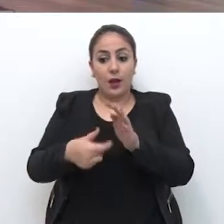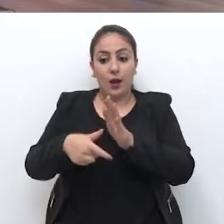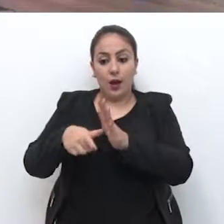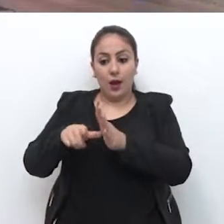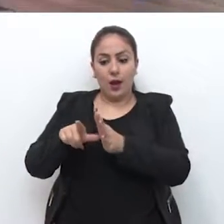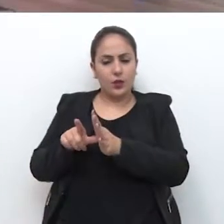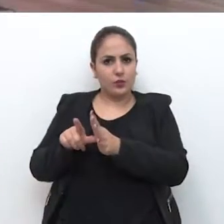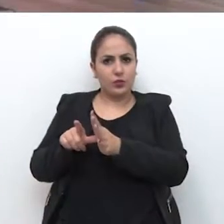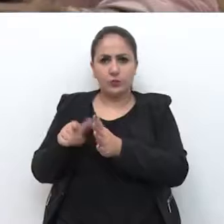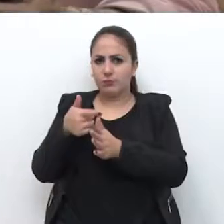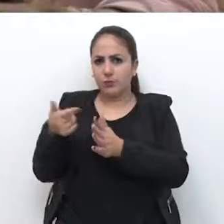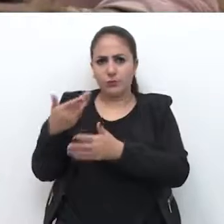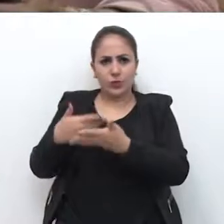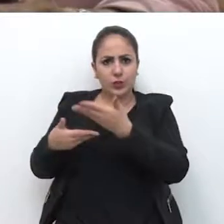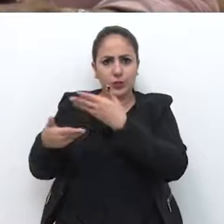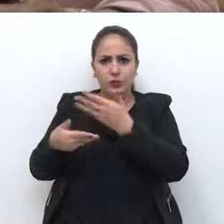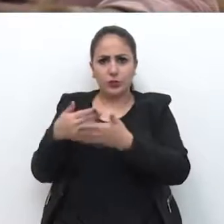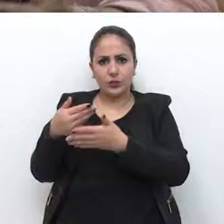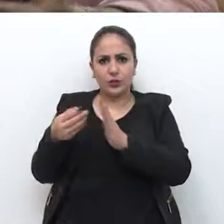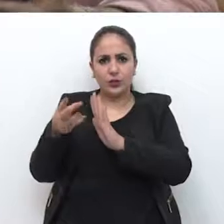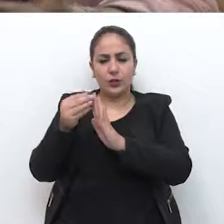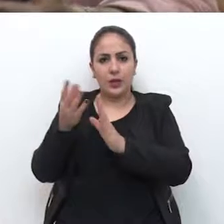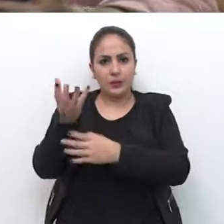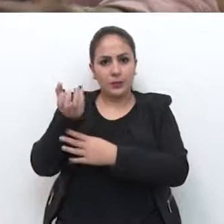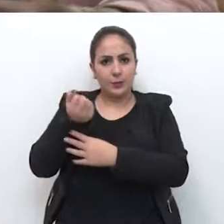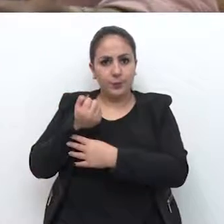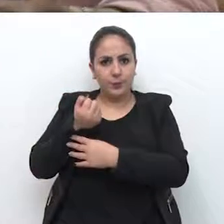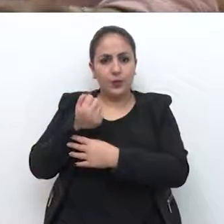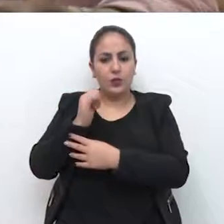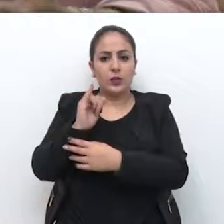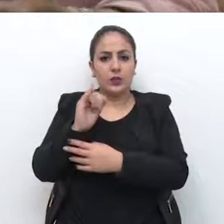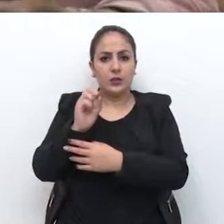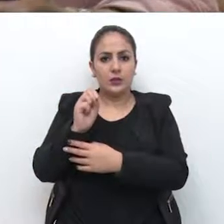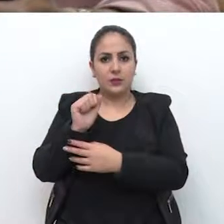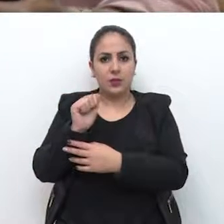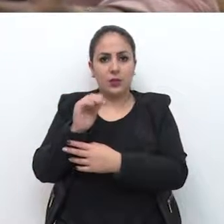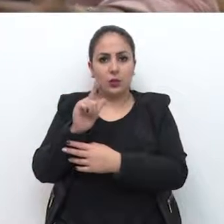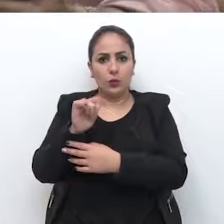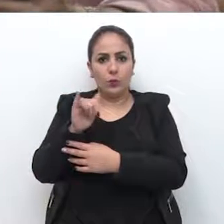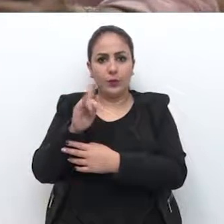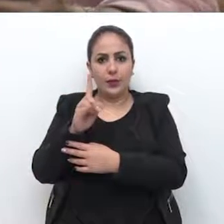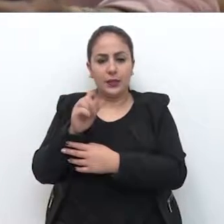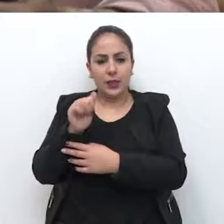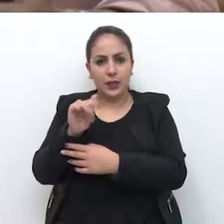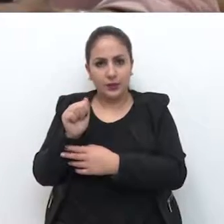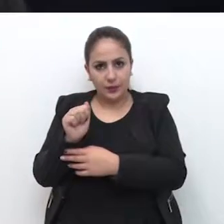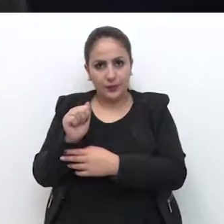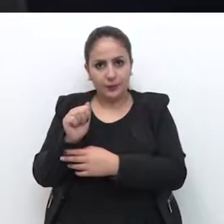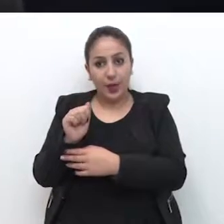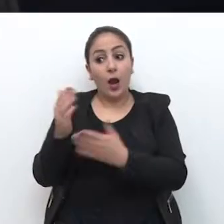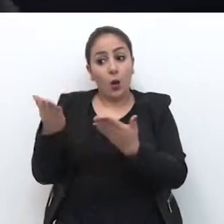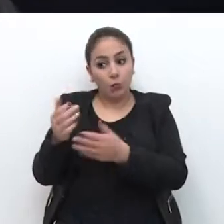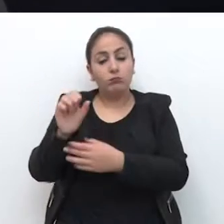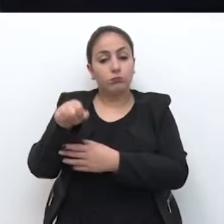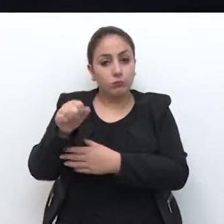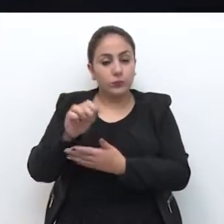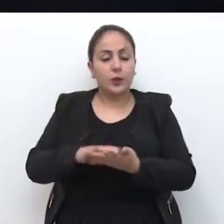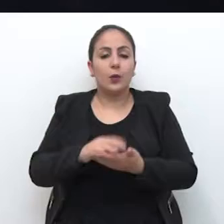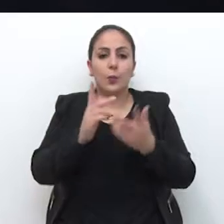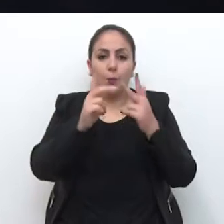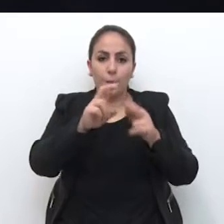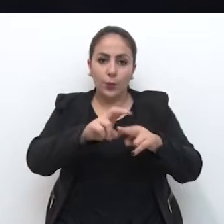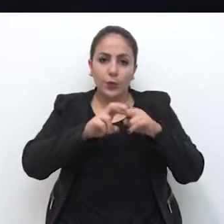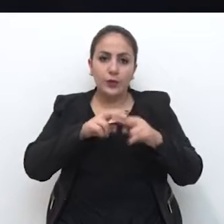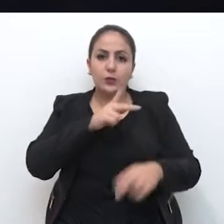que antes não eram contemplados pelos adicionais de insalubridade e periculosidade. Neste caso,